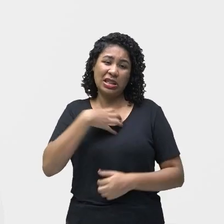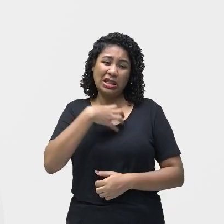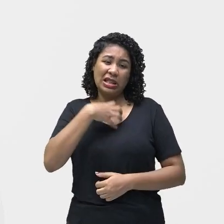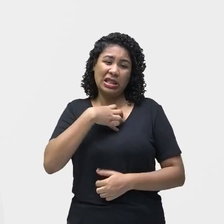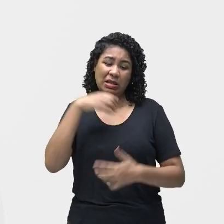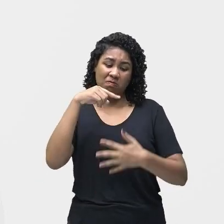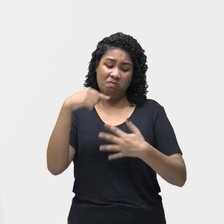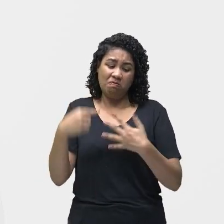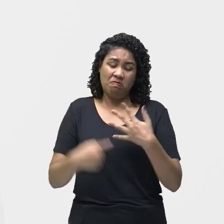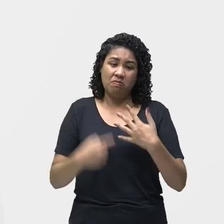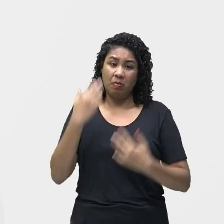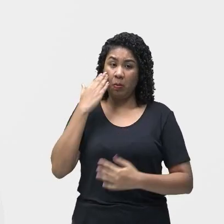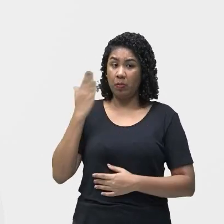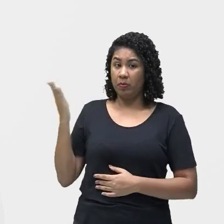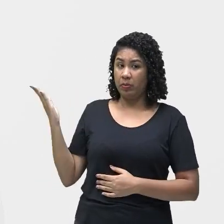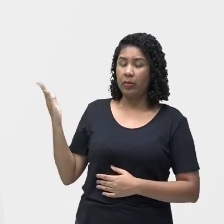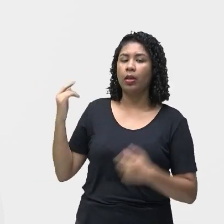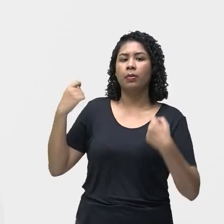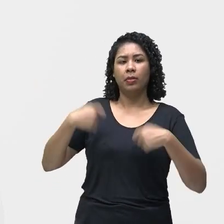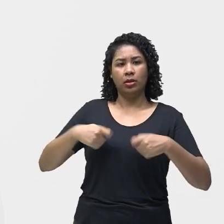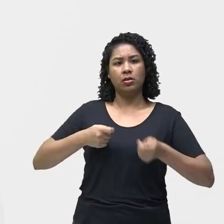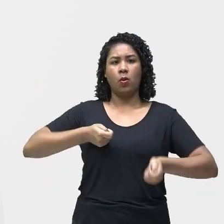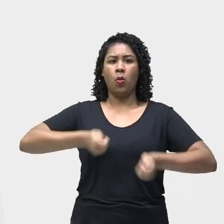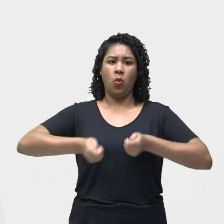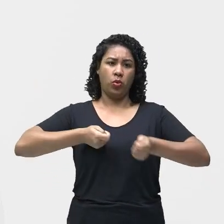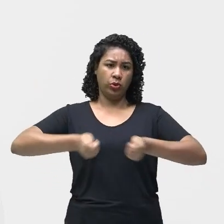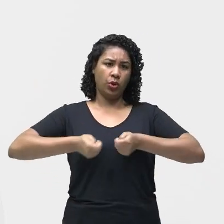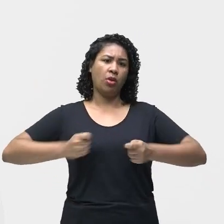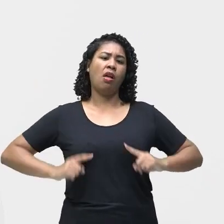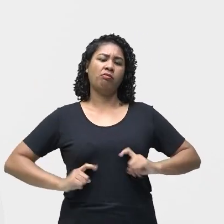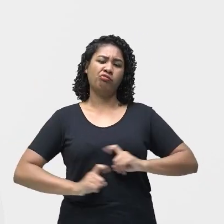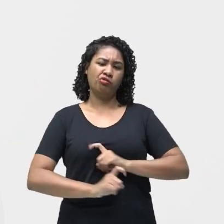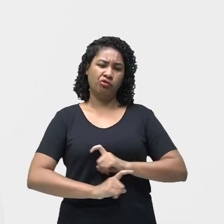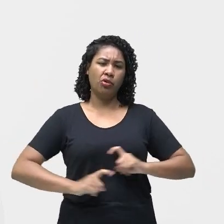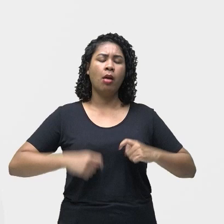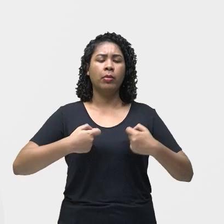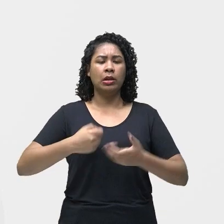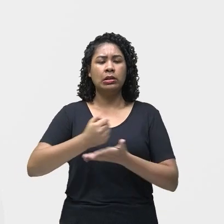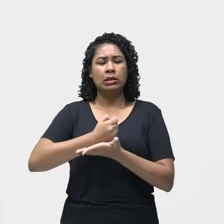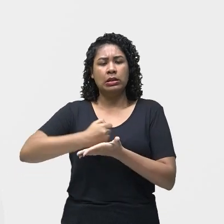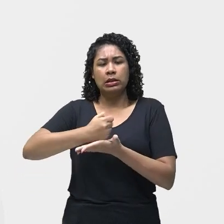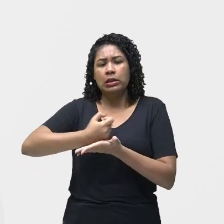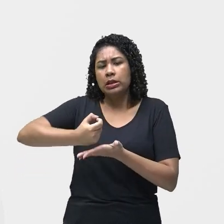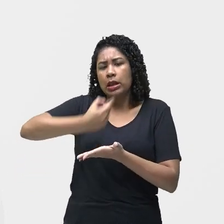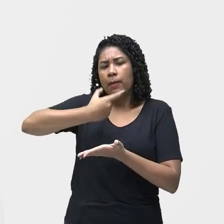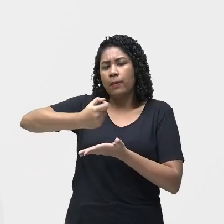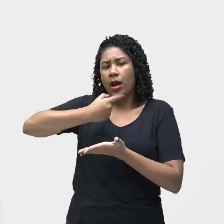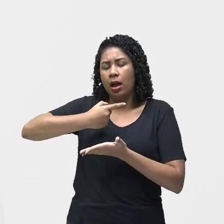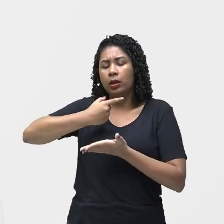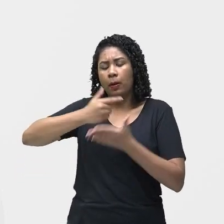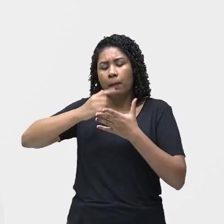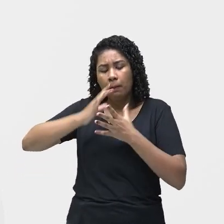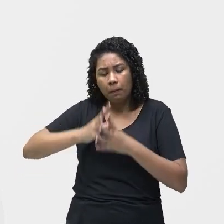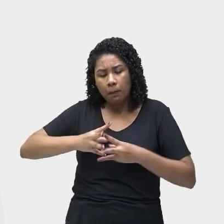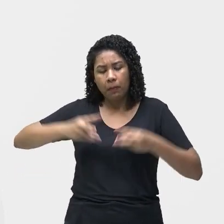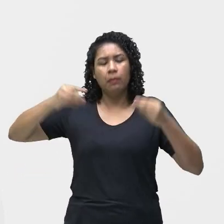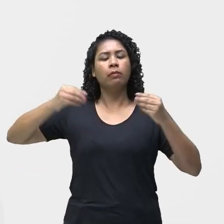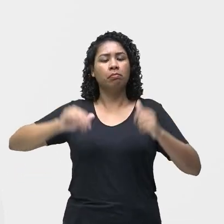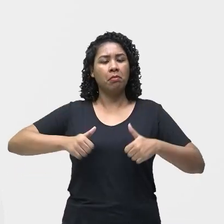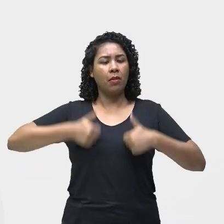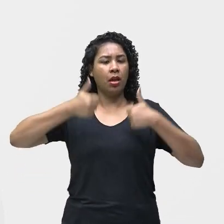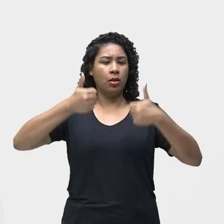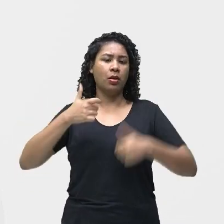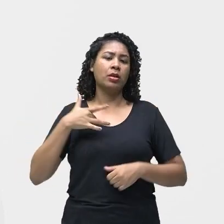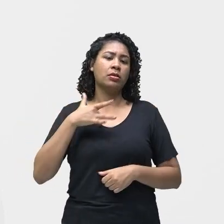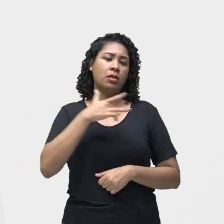que você precisa fazer um controle de ameba. Precisa tomar algum remédio para melhorar a sua saúde